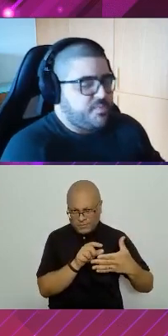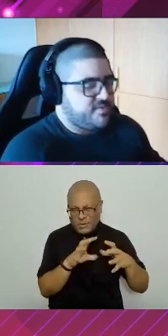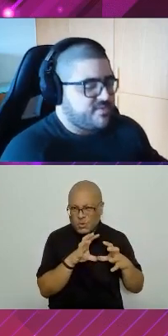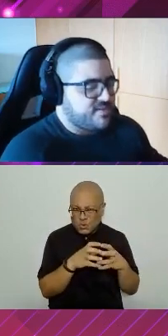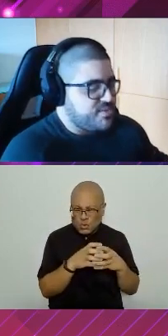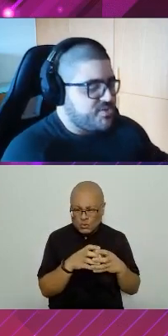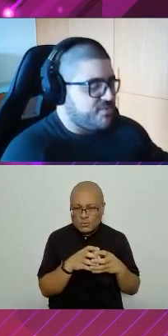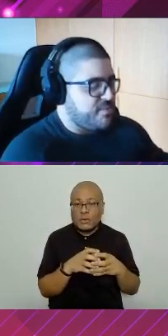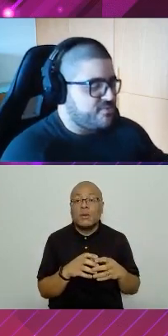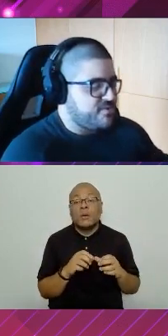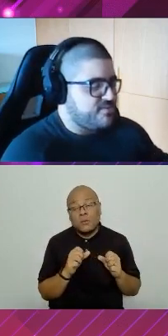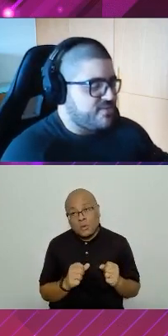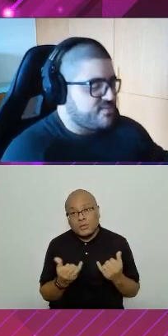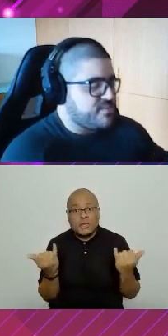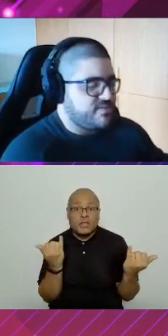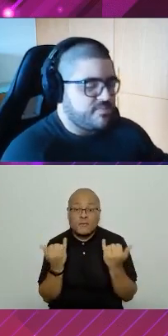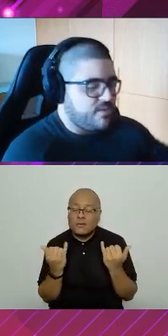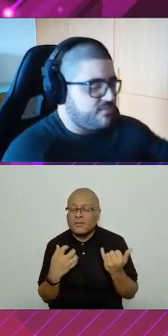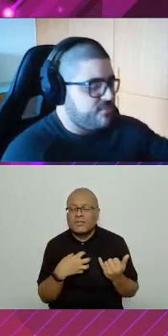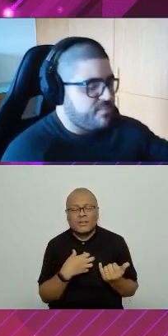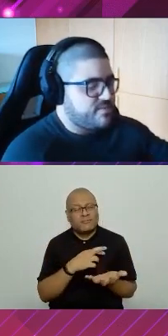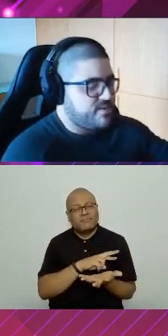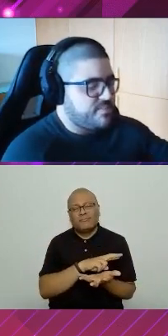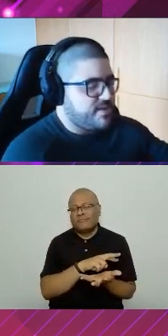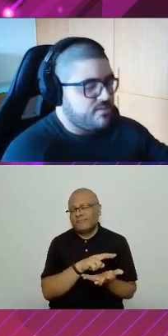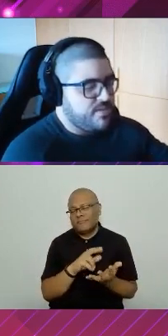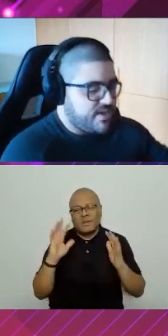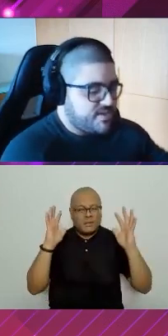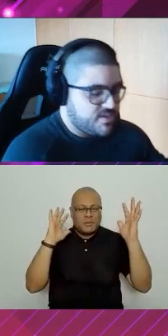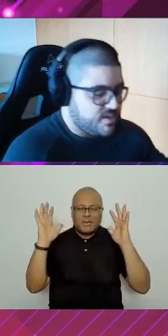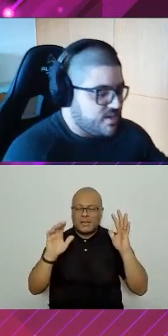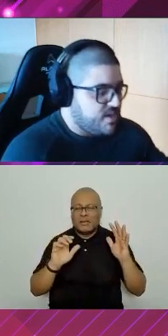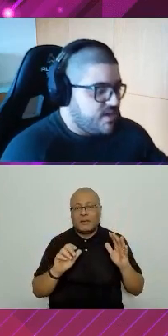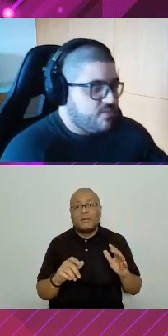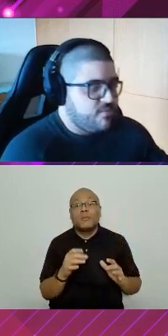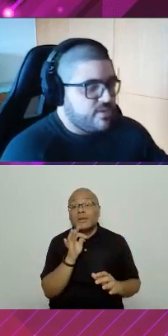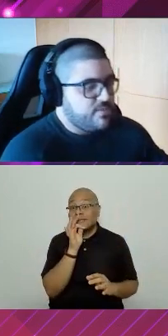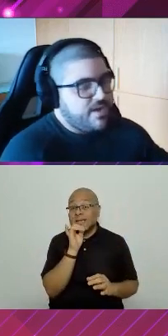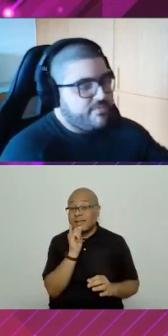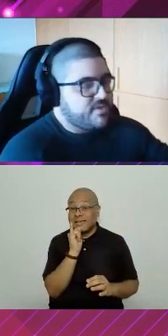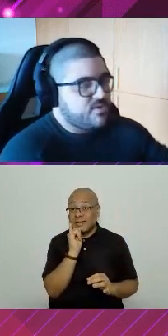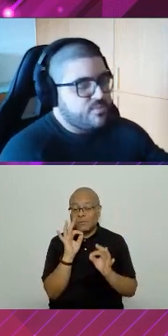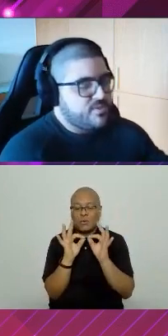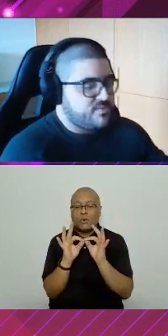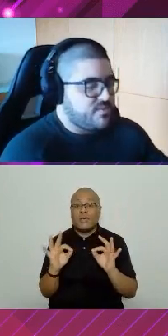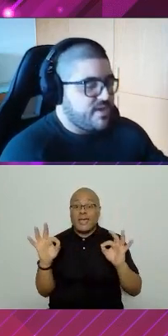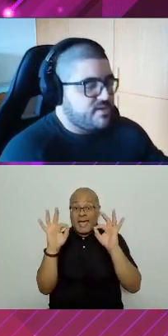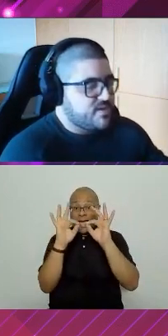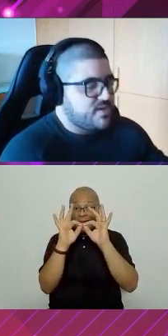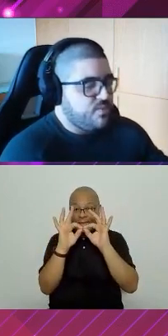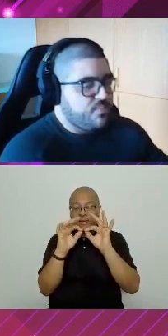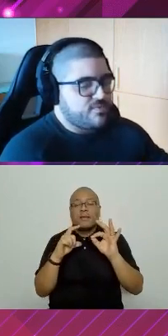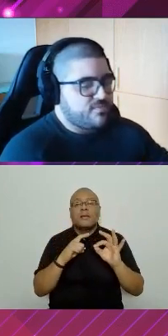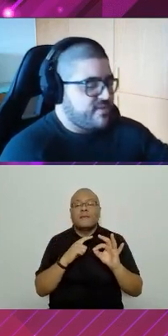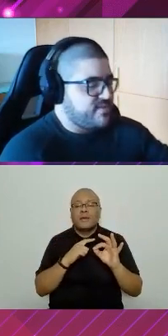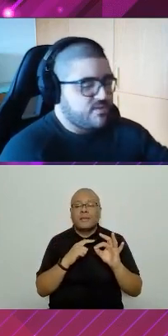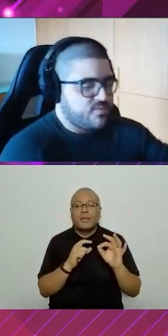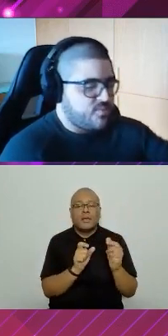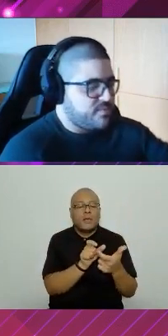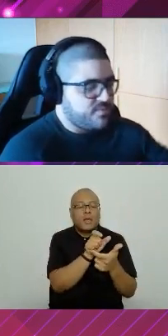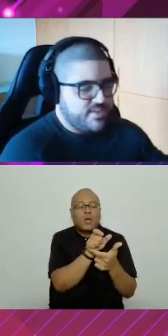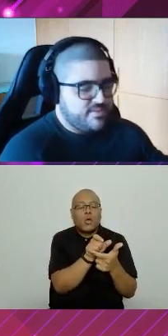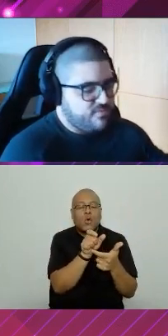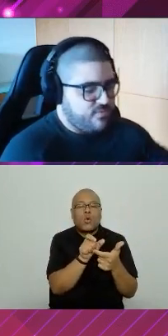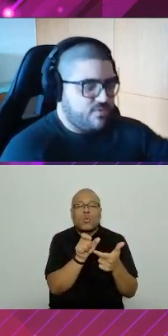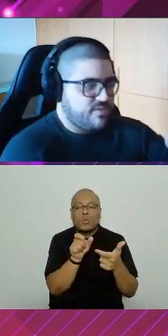a gente pode transmitir uma informação de diversas maneiras. Vamos lá. Vou pensar na aplicação React. Eu vou ter uma árvore de componentes React, que eu posso fazer